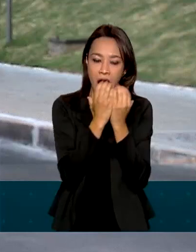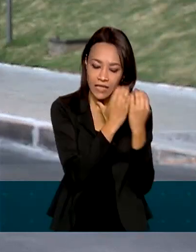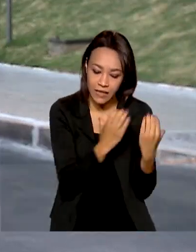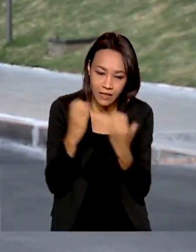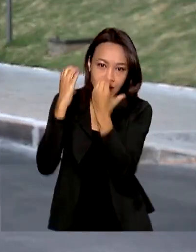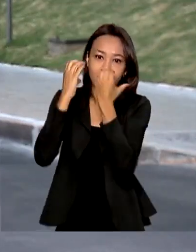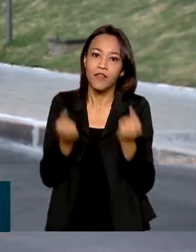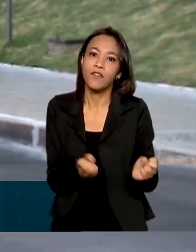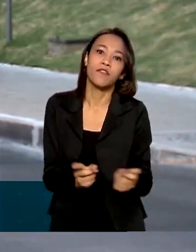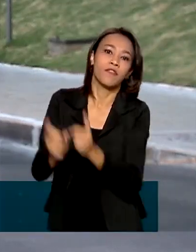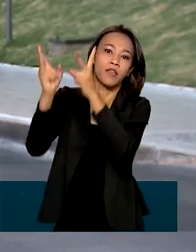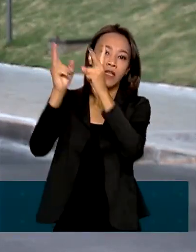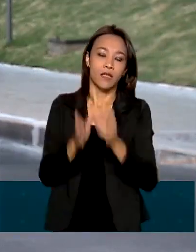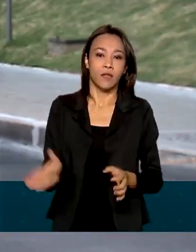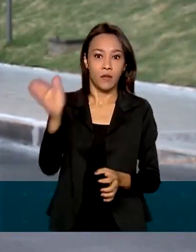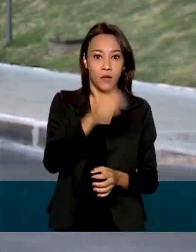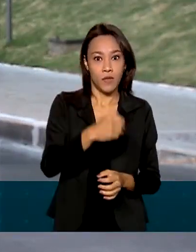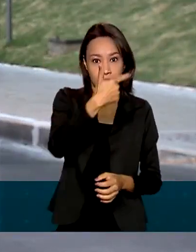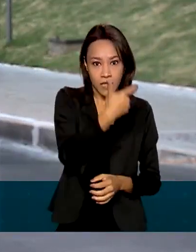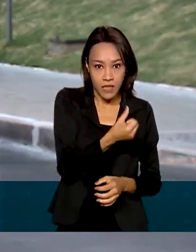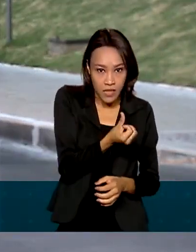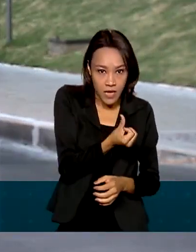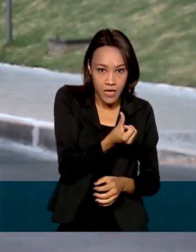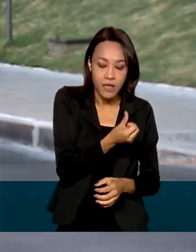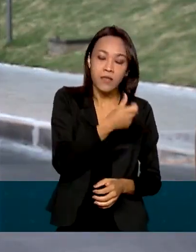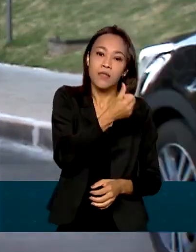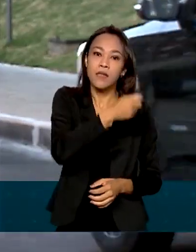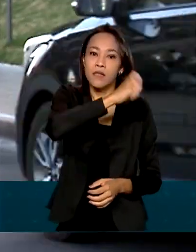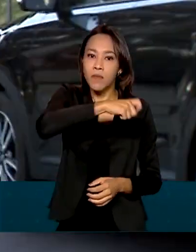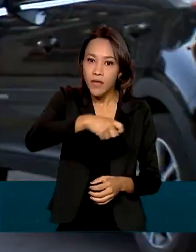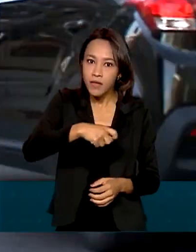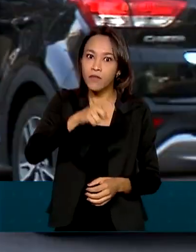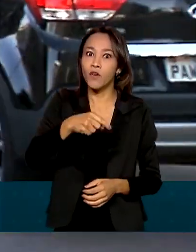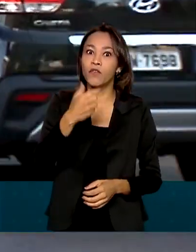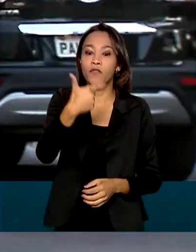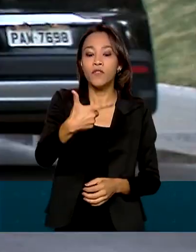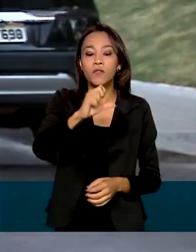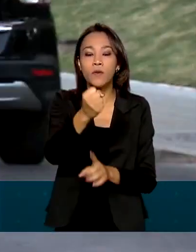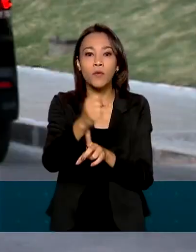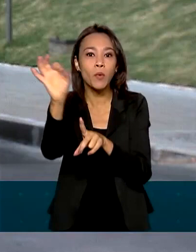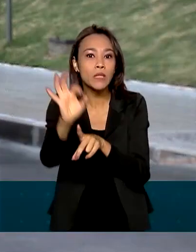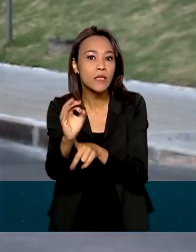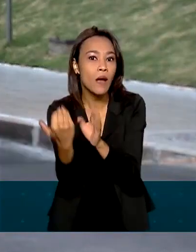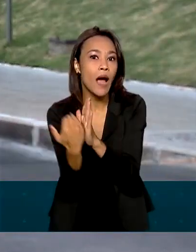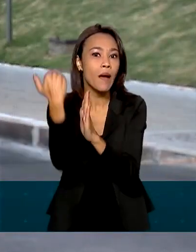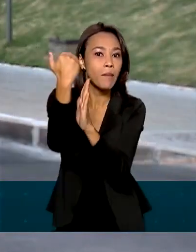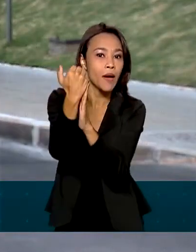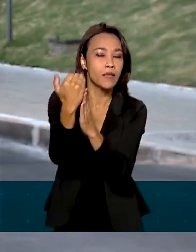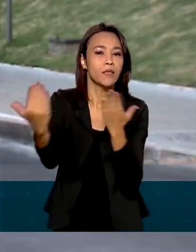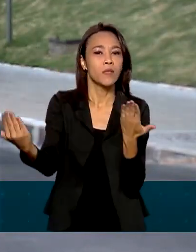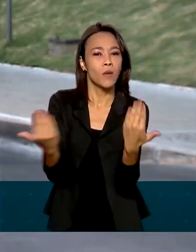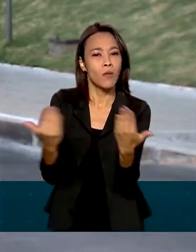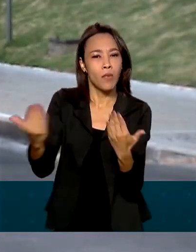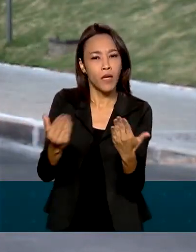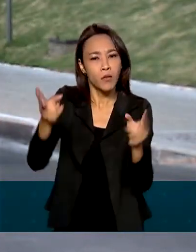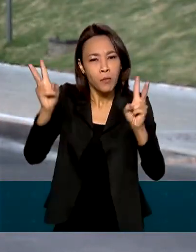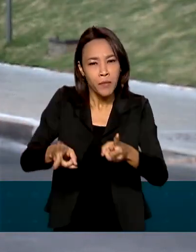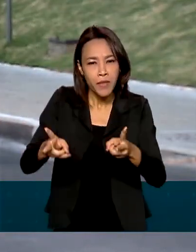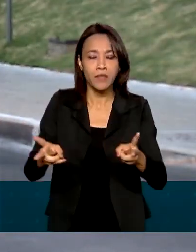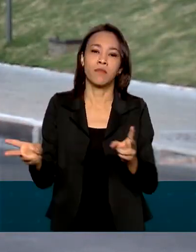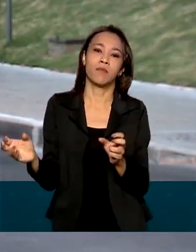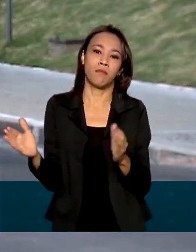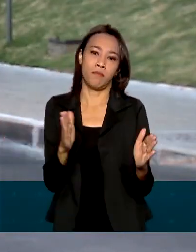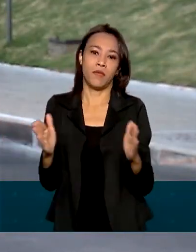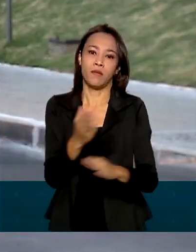frutas exportadas nos seis primeiros meses do ano foi quase 28% maior que em relação ao mesmo período do ano